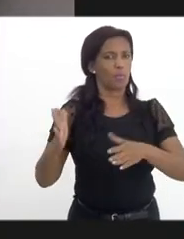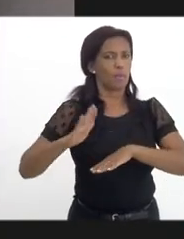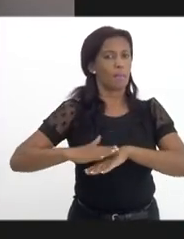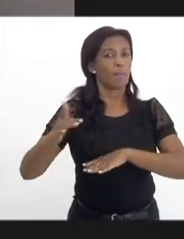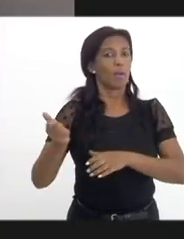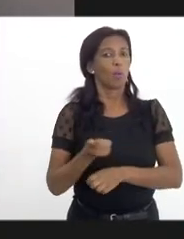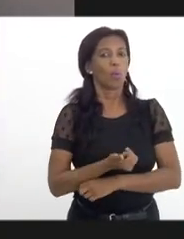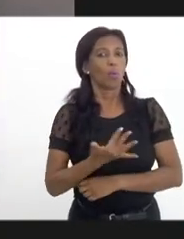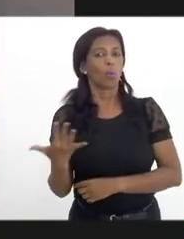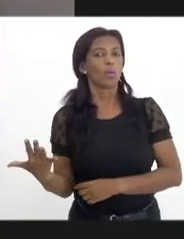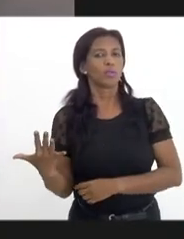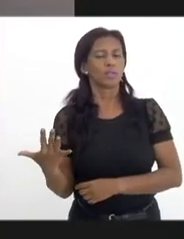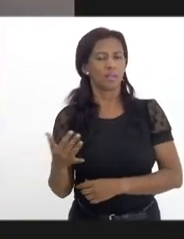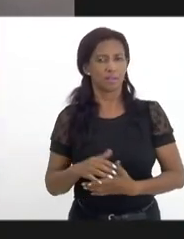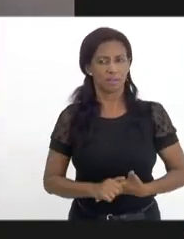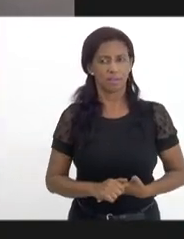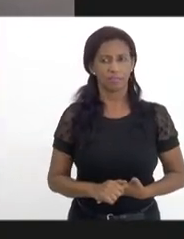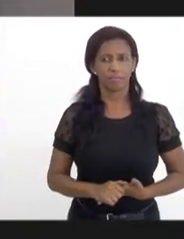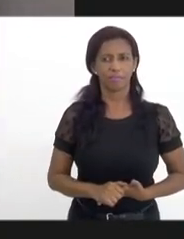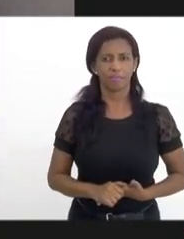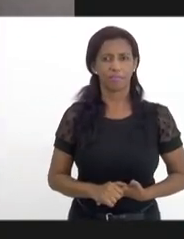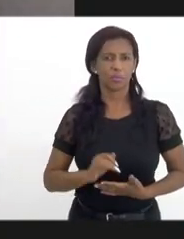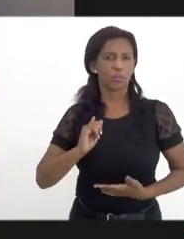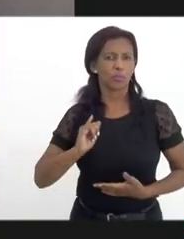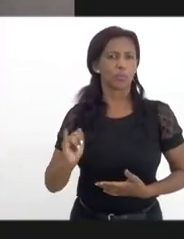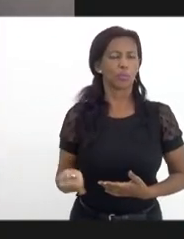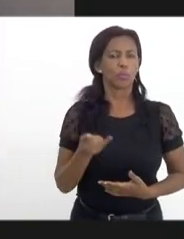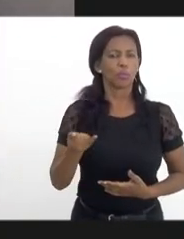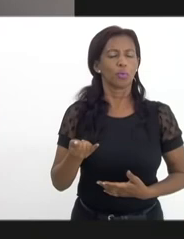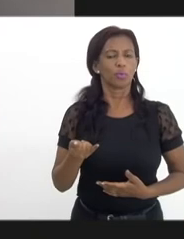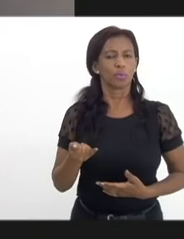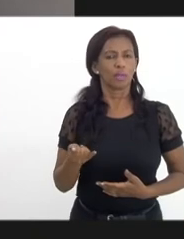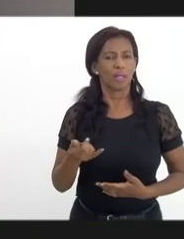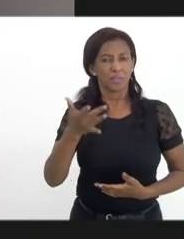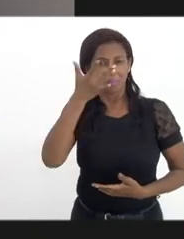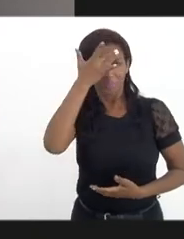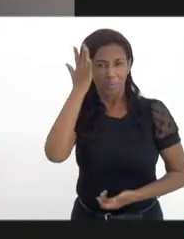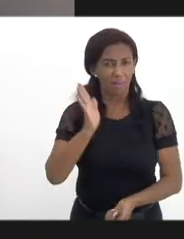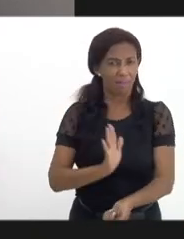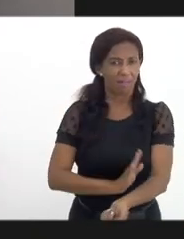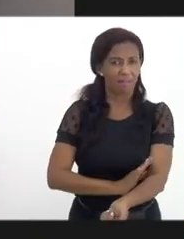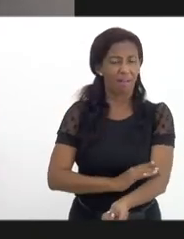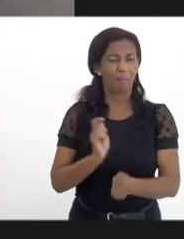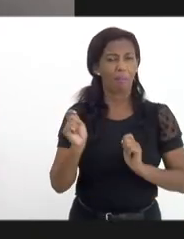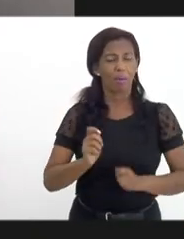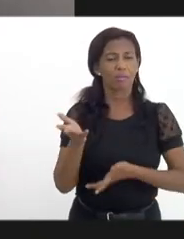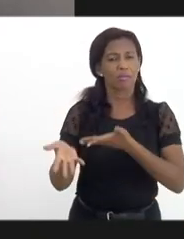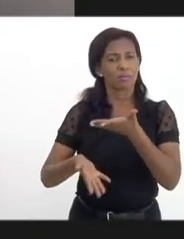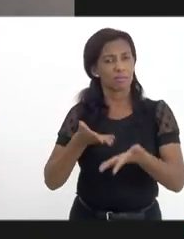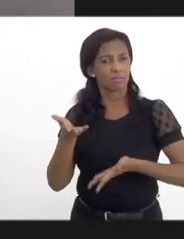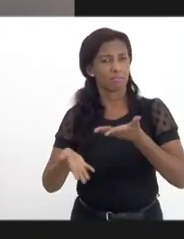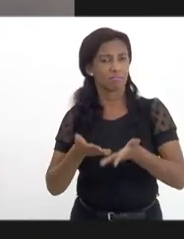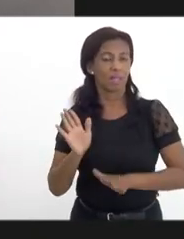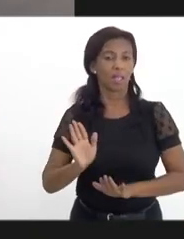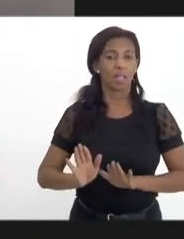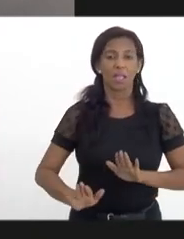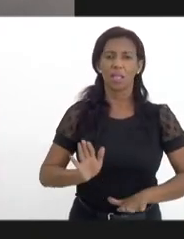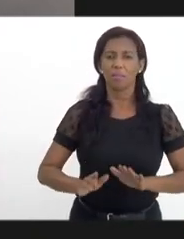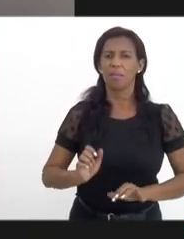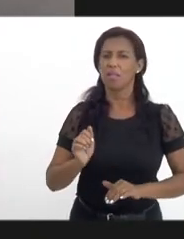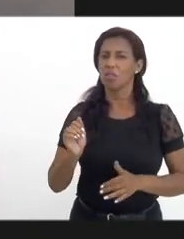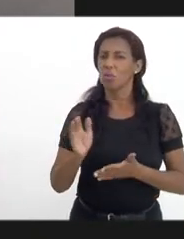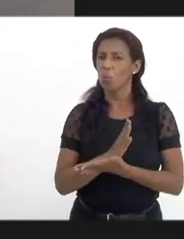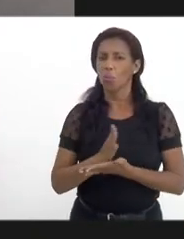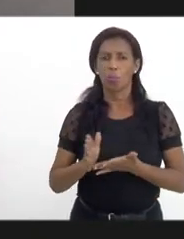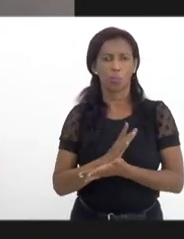quantidade, dar a maior quantidade de possibilidade possível para que o dependente químico ele possa ser tratado, independente de qualquer que